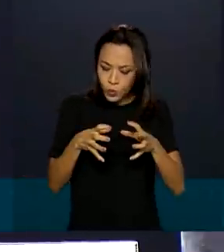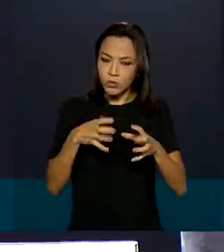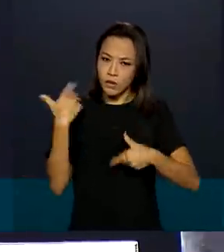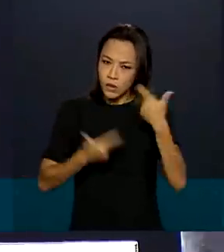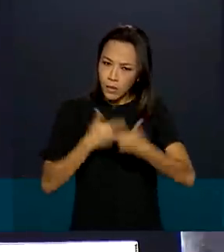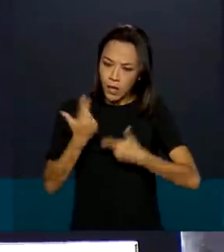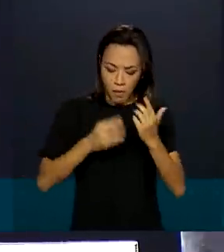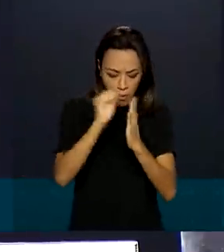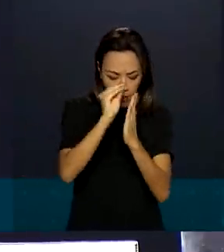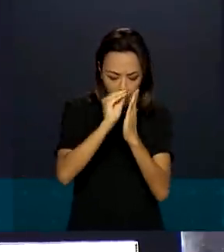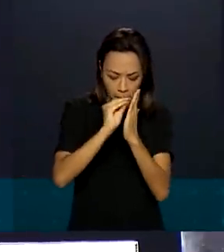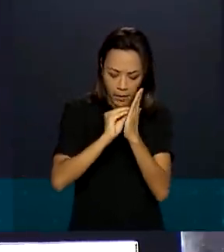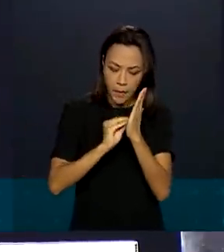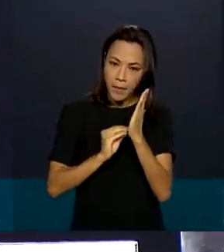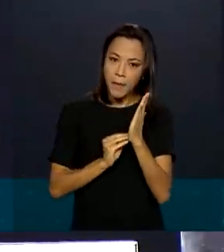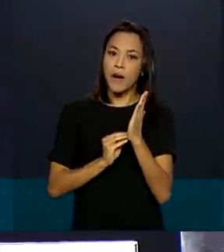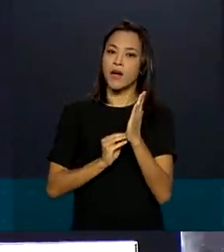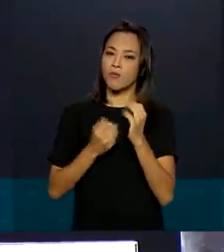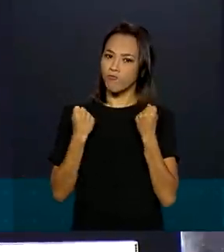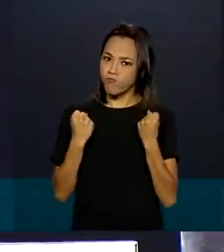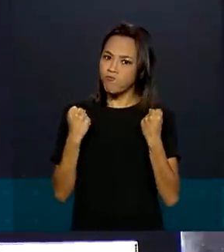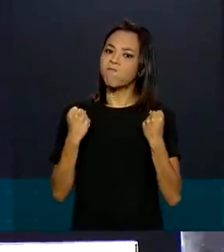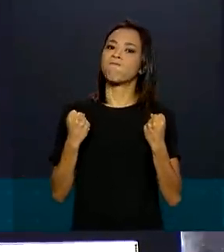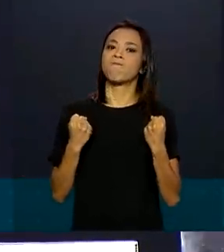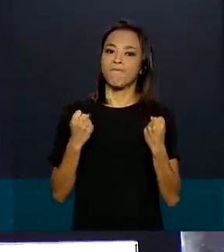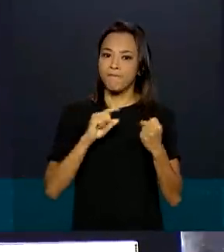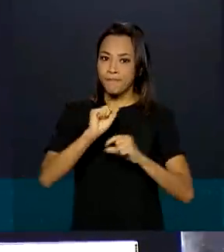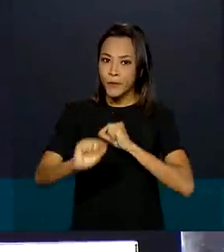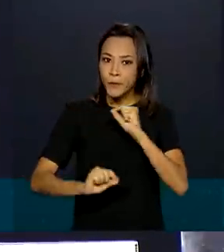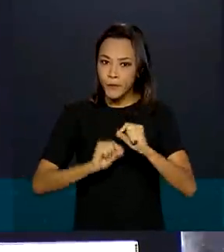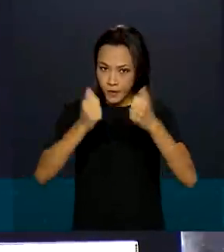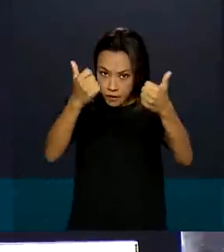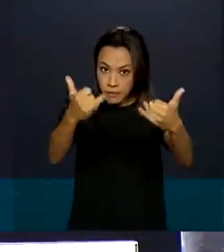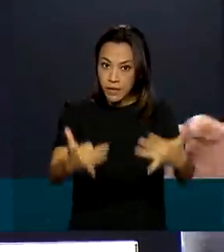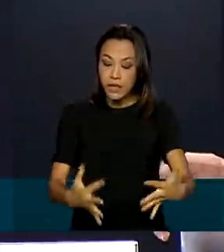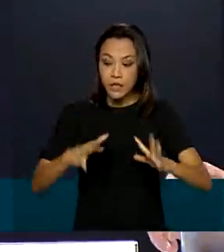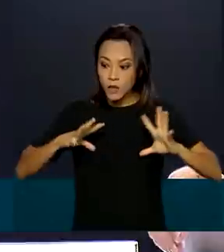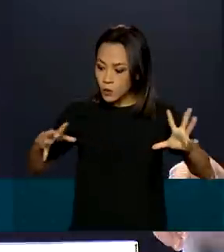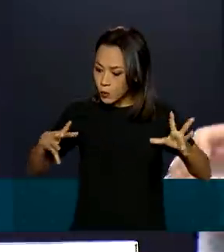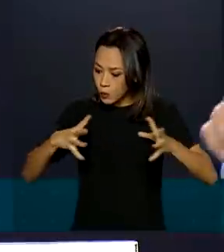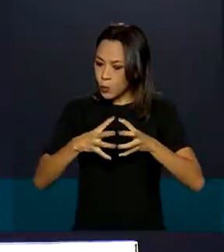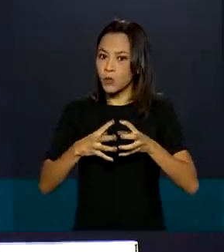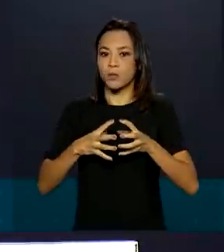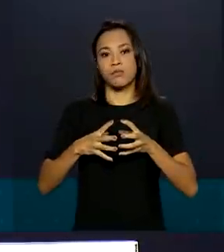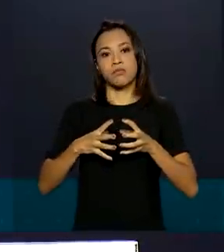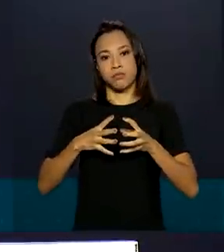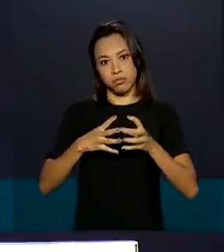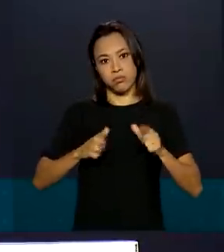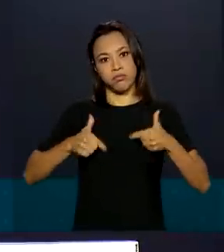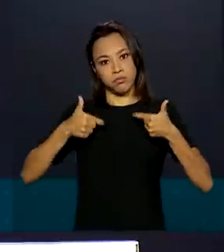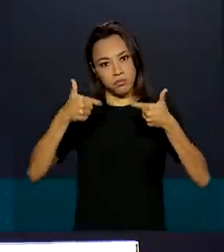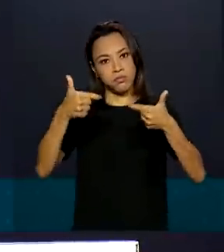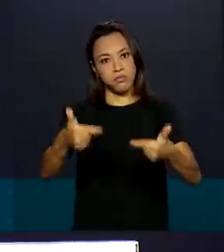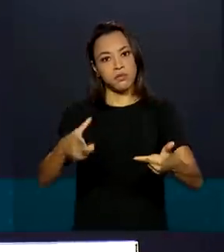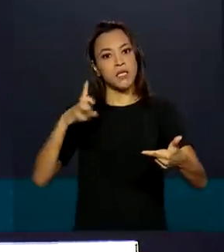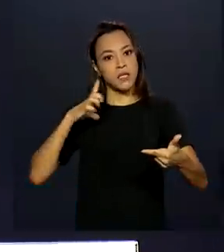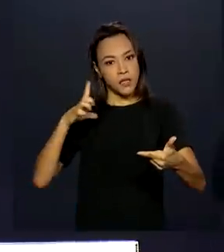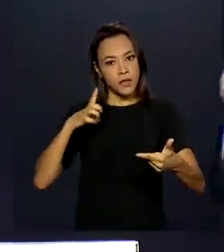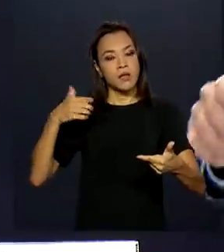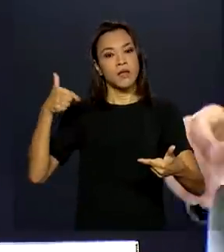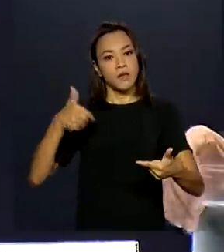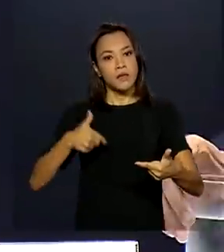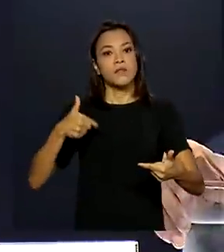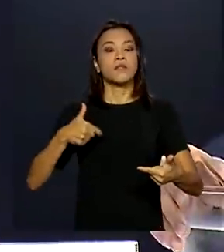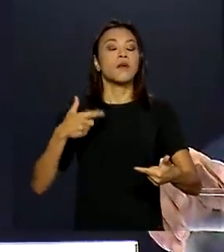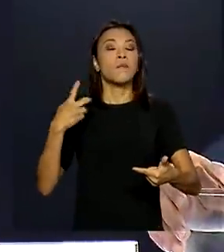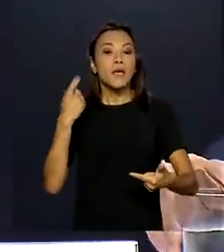operacional bastante robusto, que envolve, como eu disse, toda a força que nós temos, toda a força que nós temos disponível